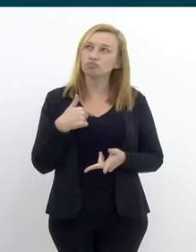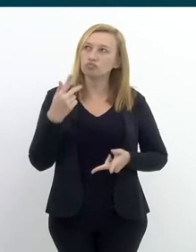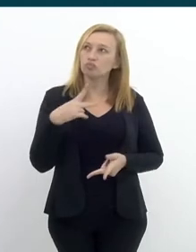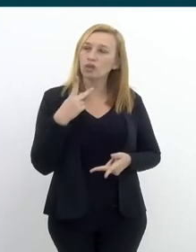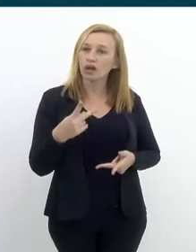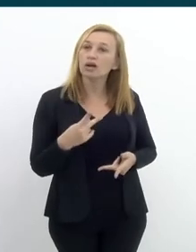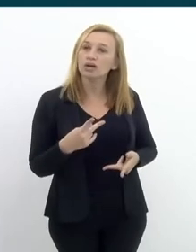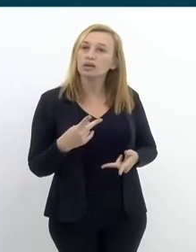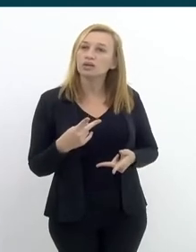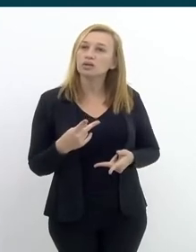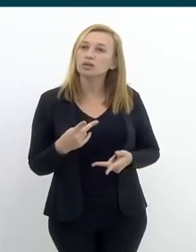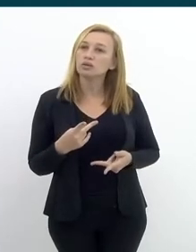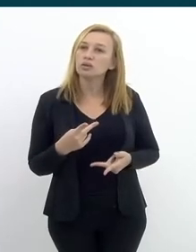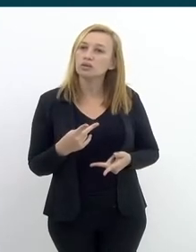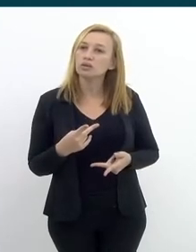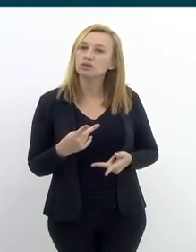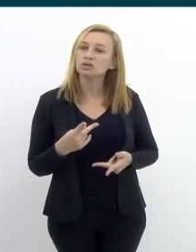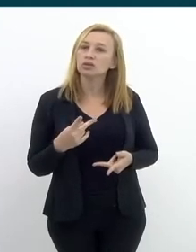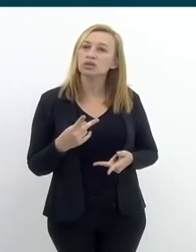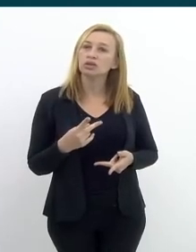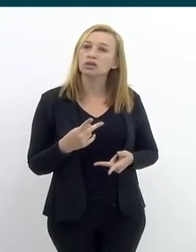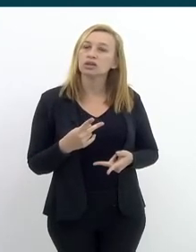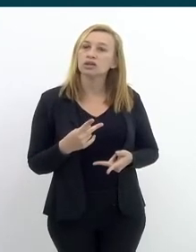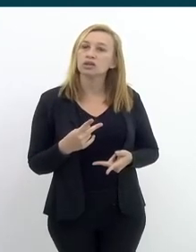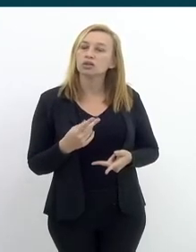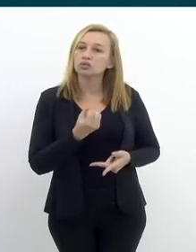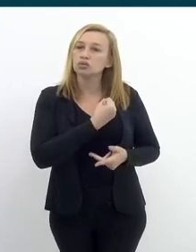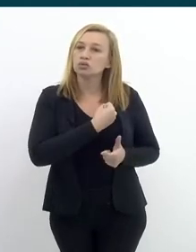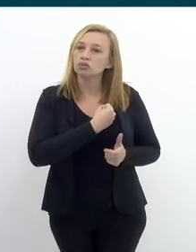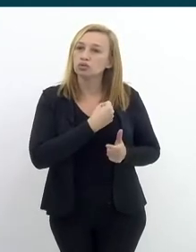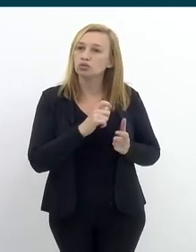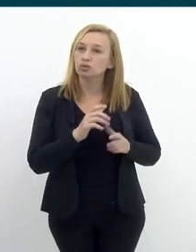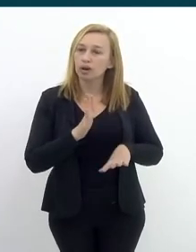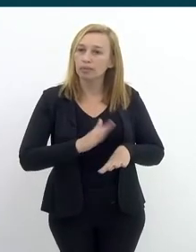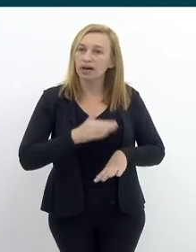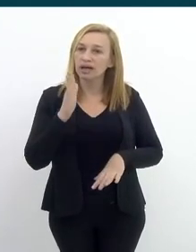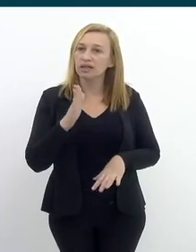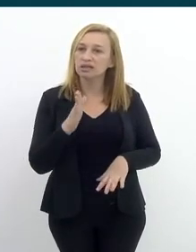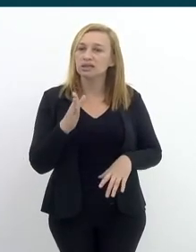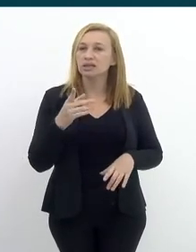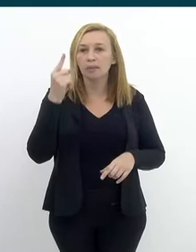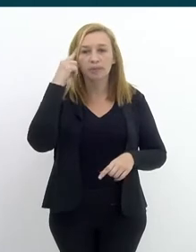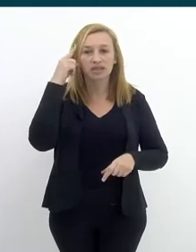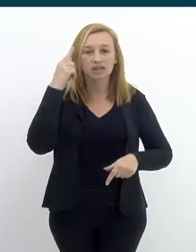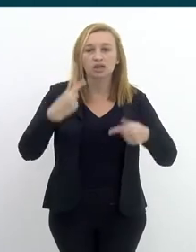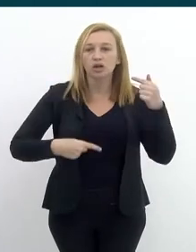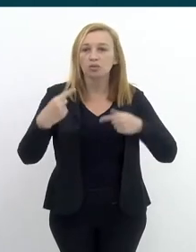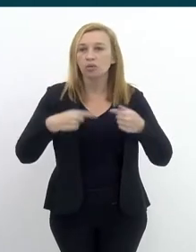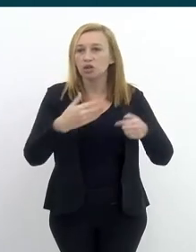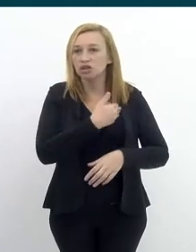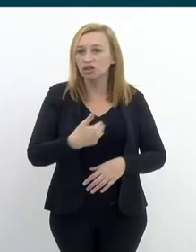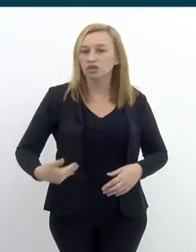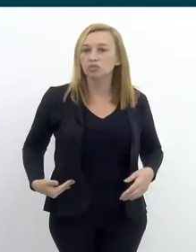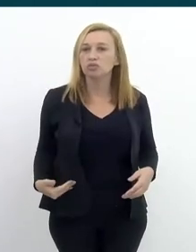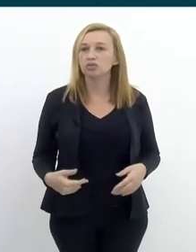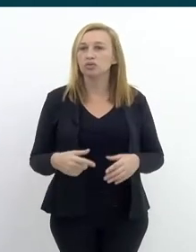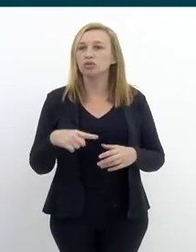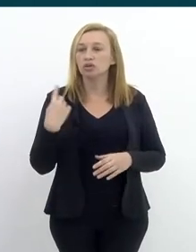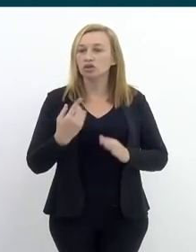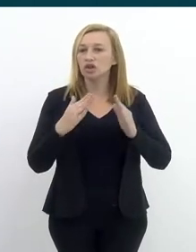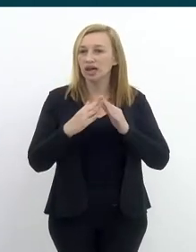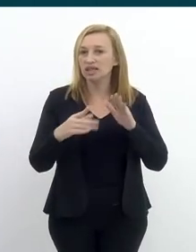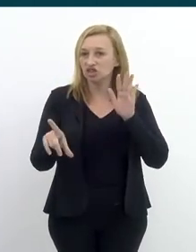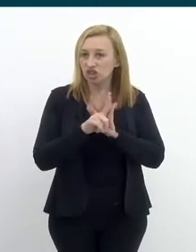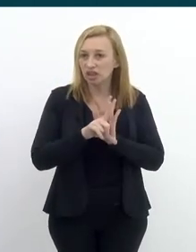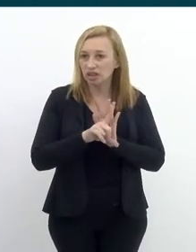quando eu trago a questão do recorte, mais pensando em políticas públicas, nós estamos